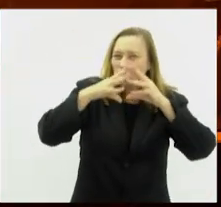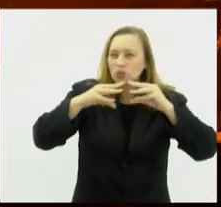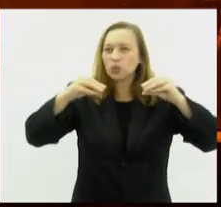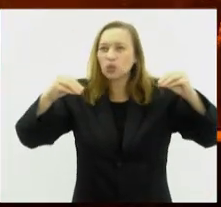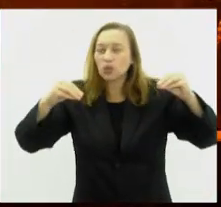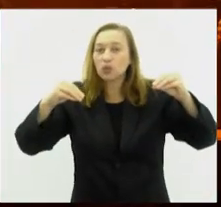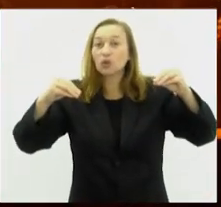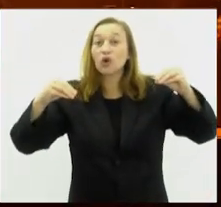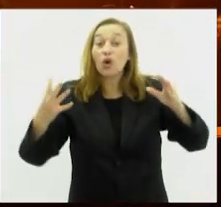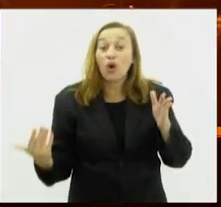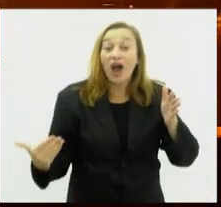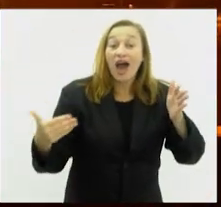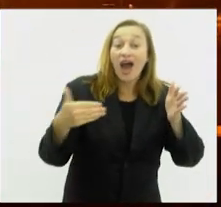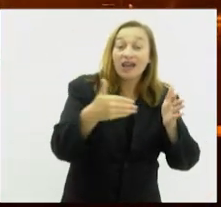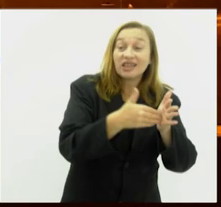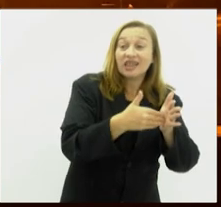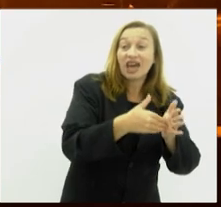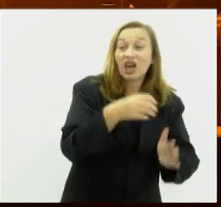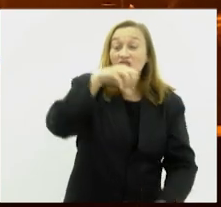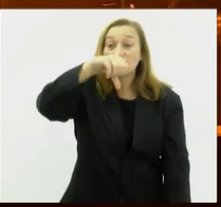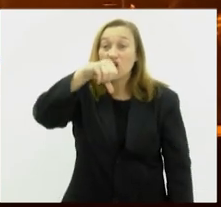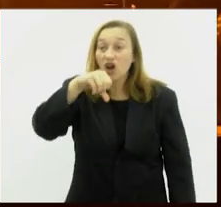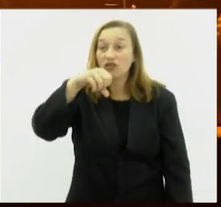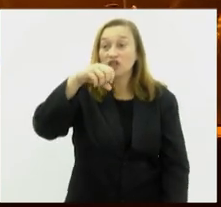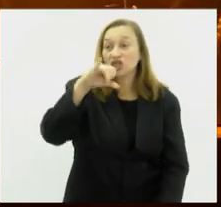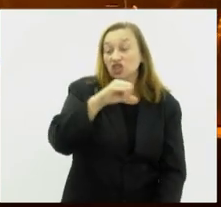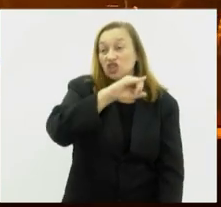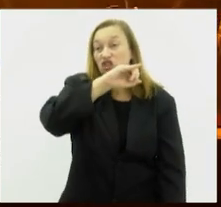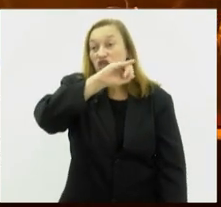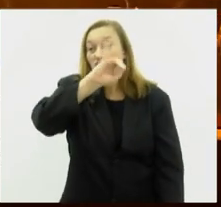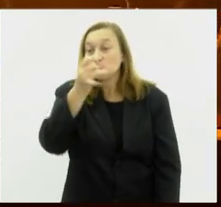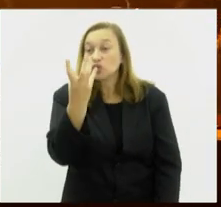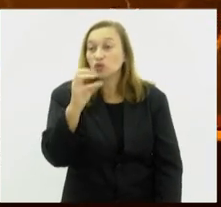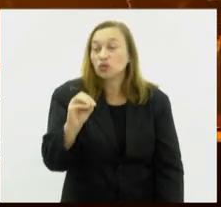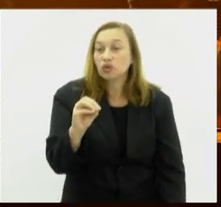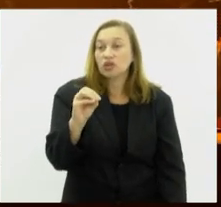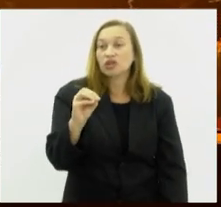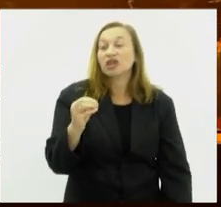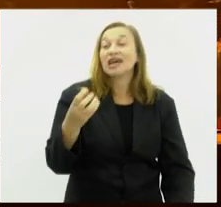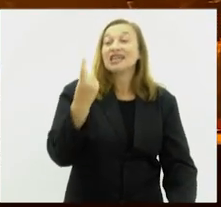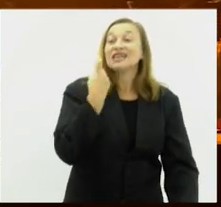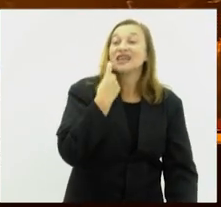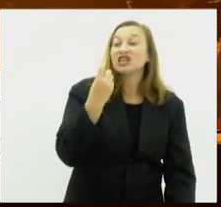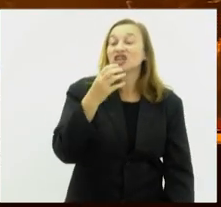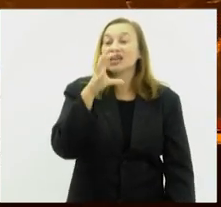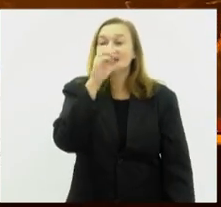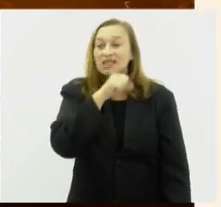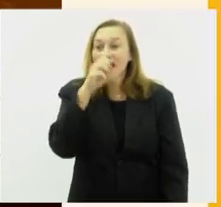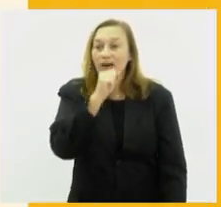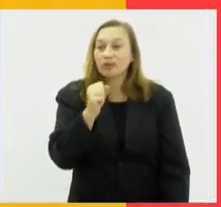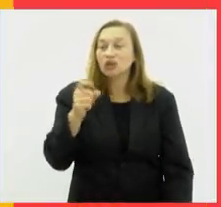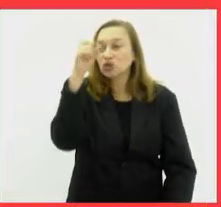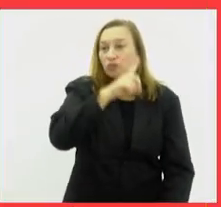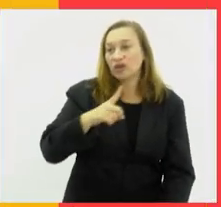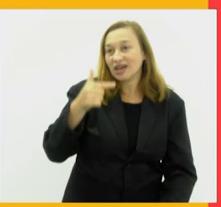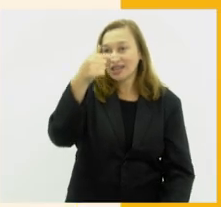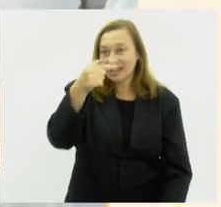cartaz até o dia 9 de junho, sexto e sábado, às 8 horas da noite, e aos domingos, às 7 da noite.